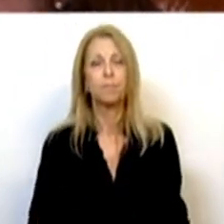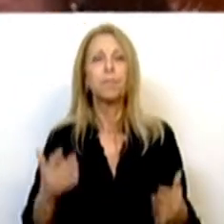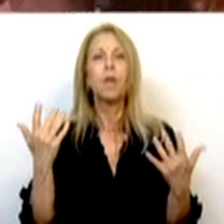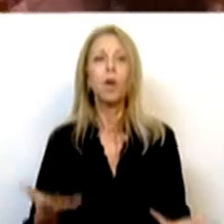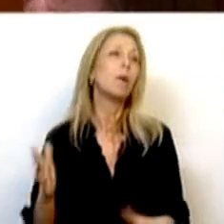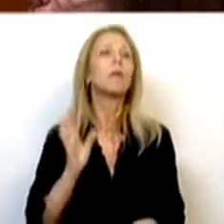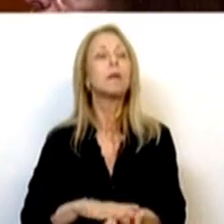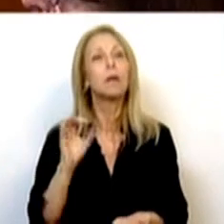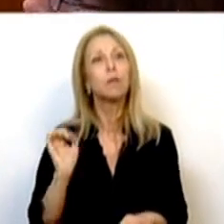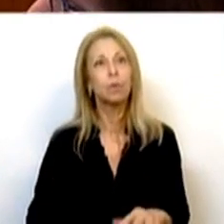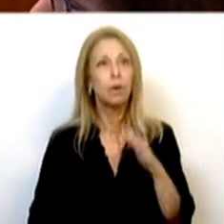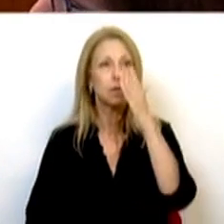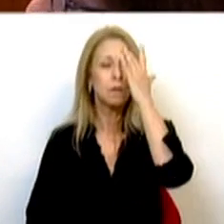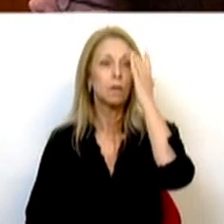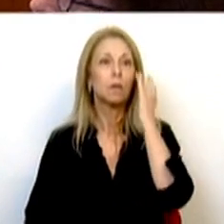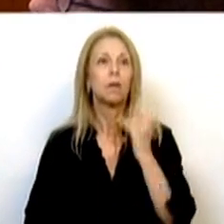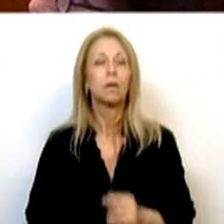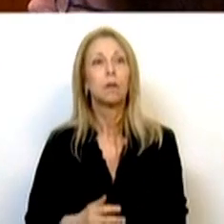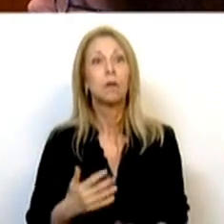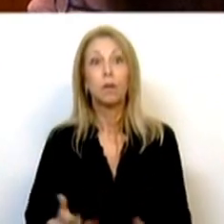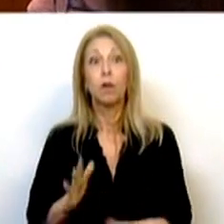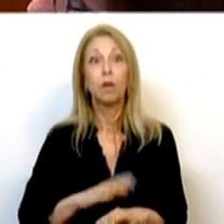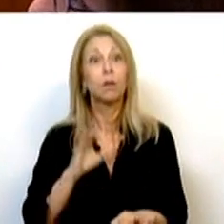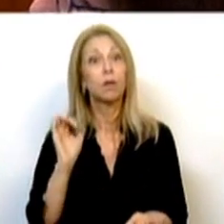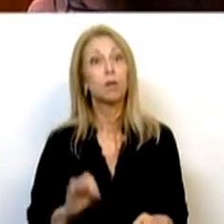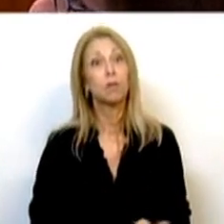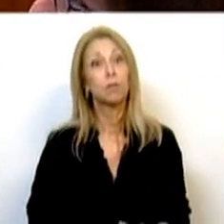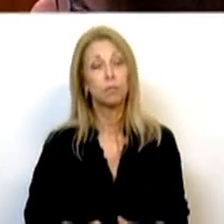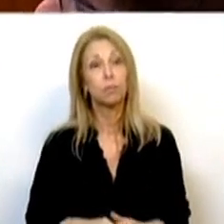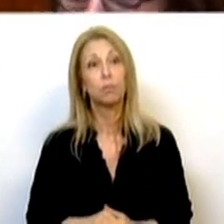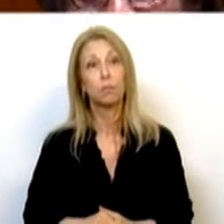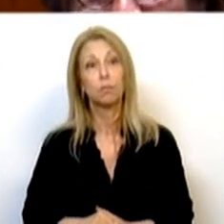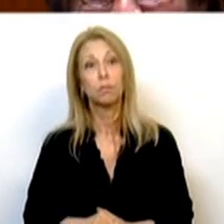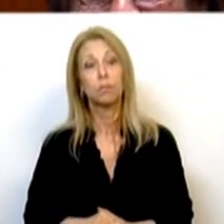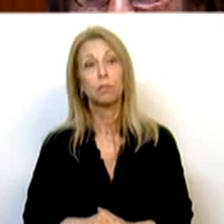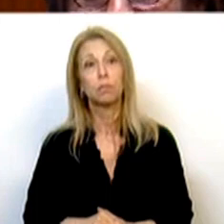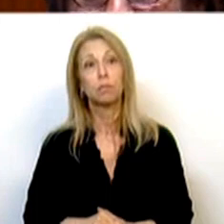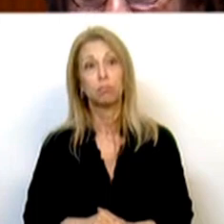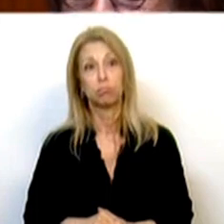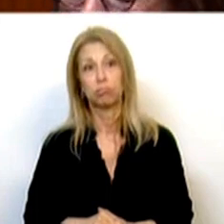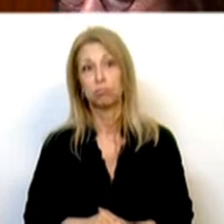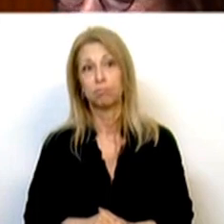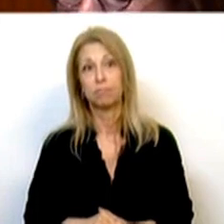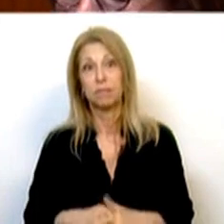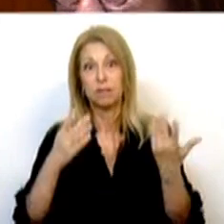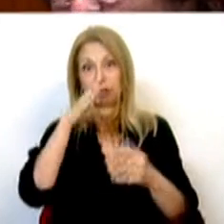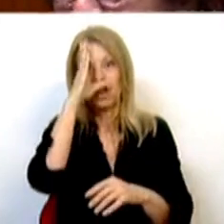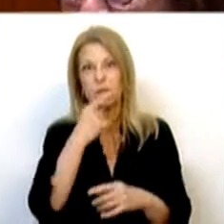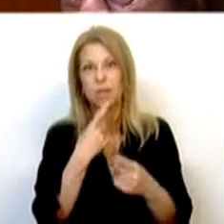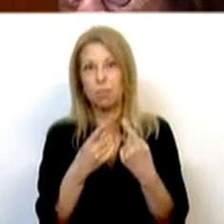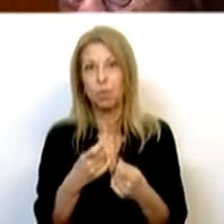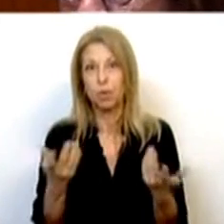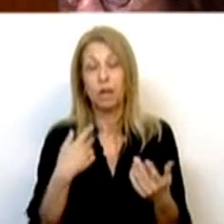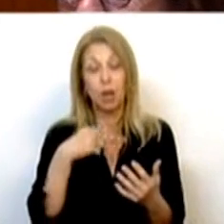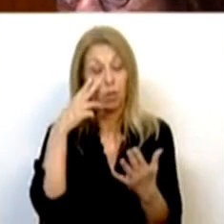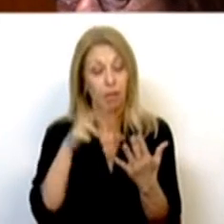Relativamente à questão do alojamento, já não sei qual era a pergunta. Eu estava